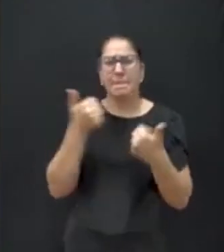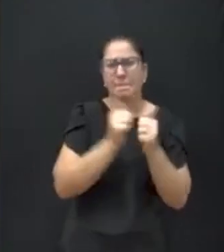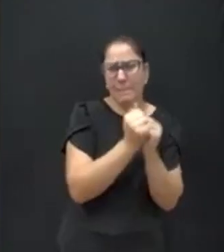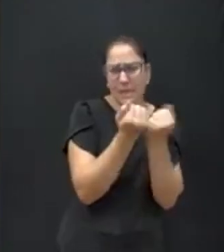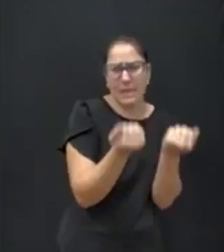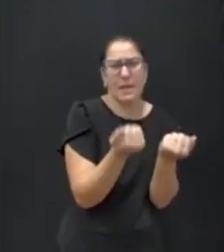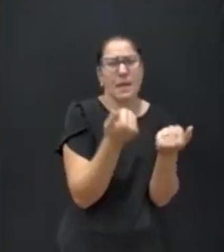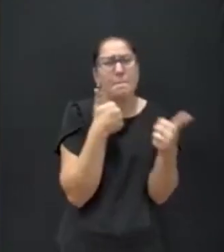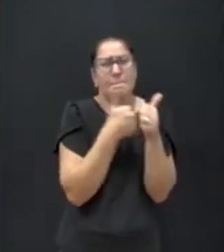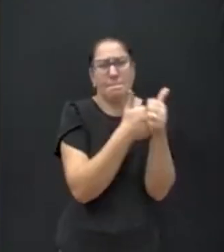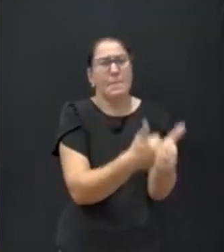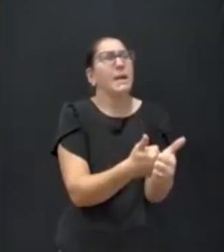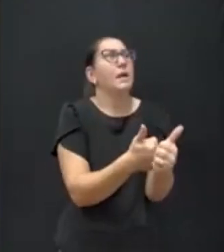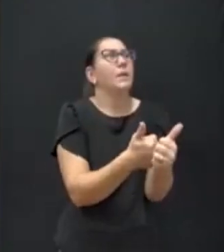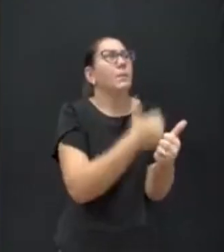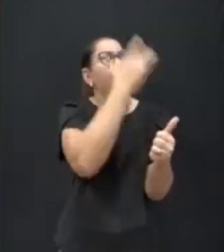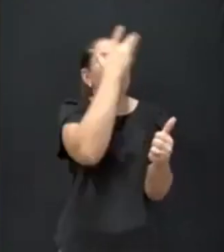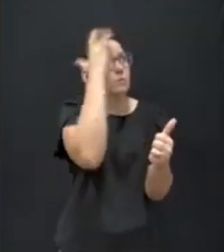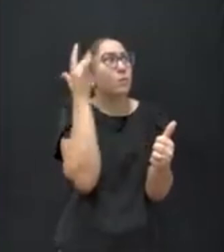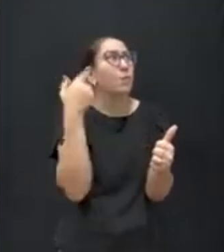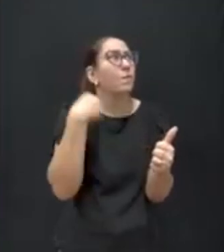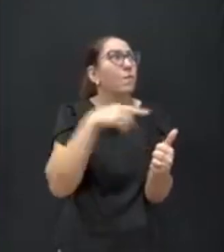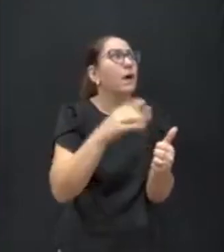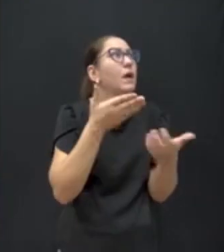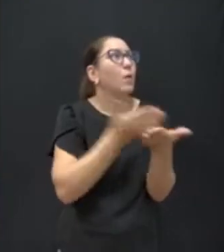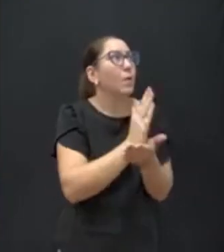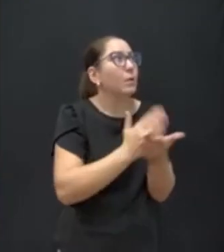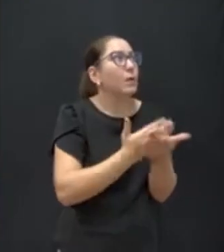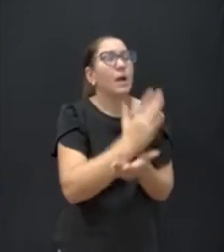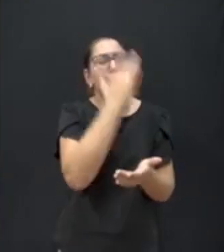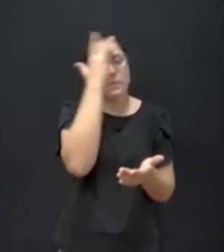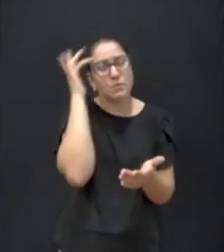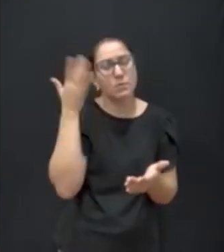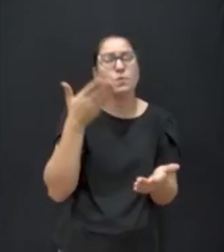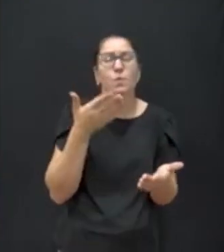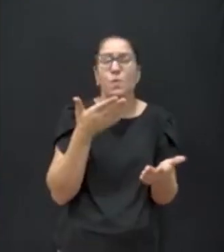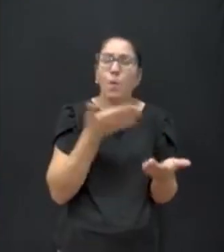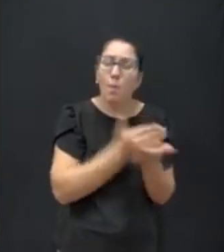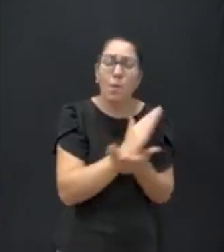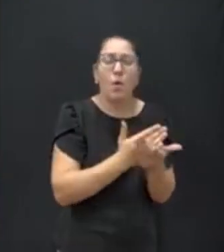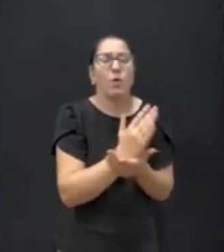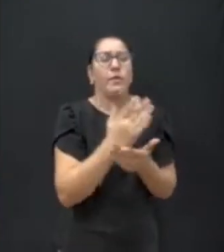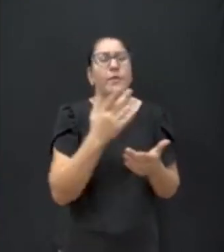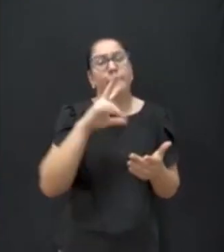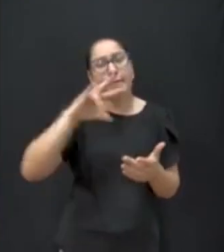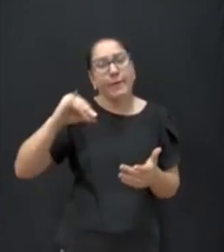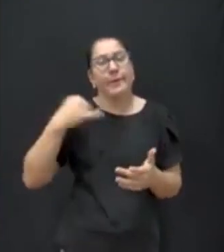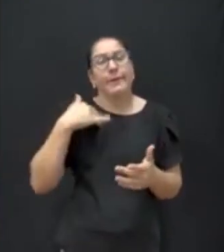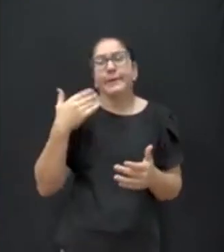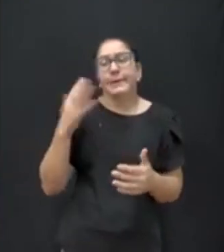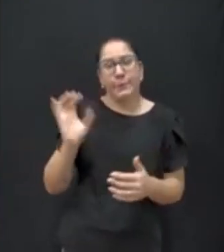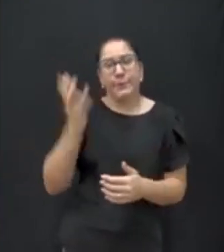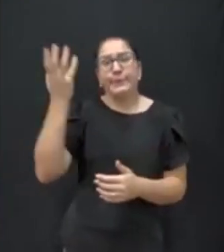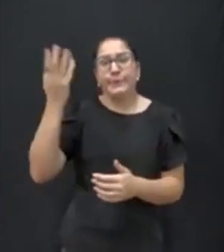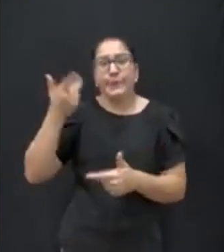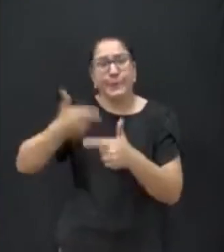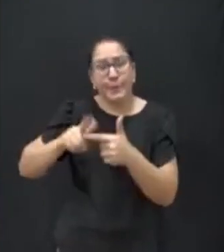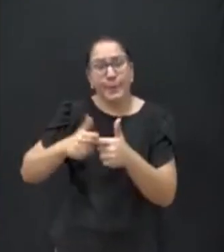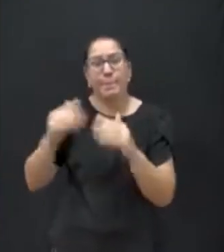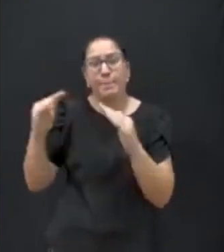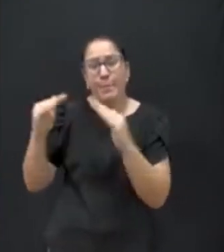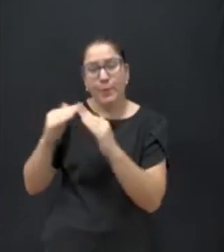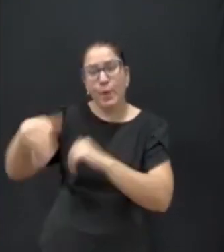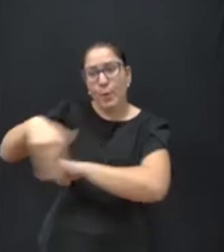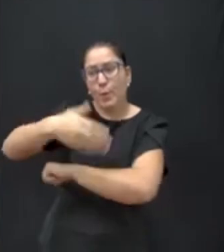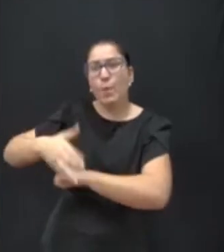perto da praça, e o pessoal vai lá incomodar os clientes, panificadoras, teve uma situação do morador